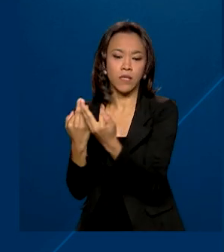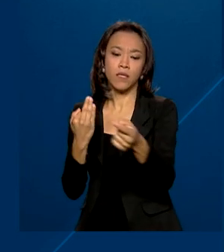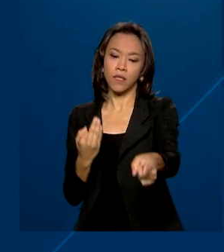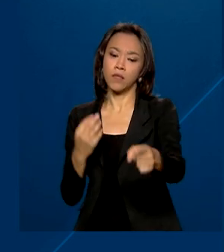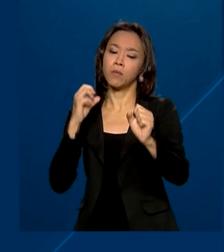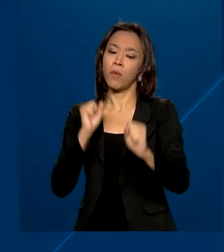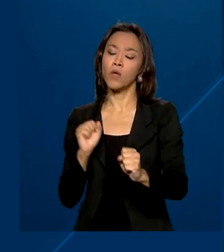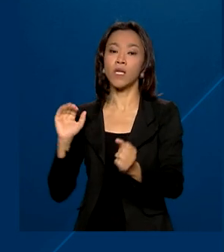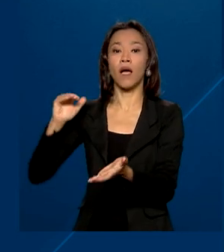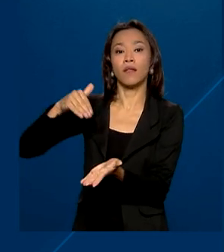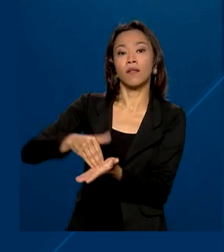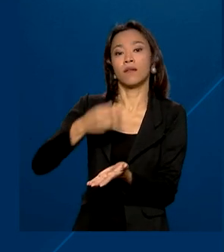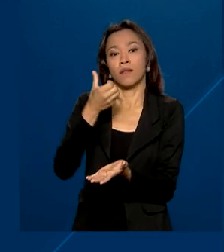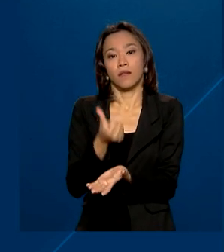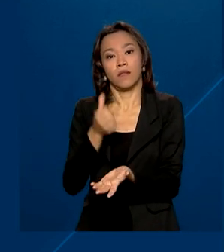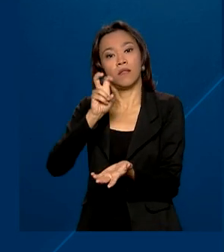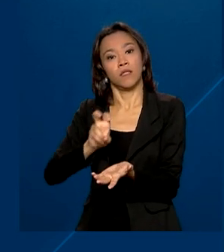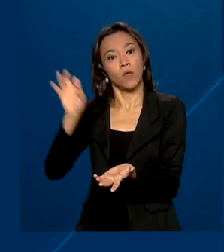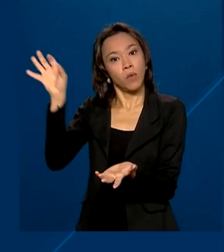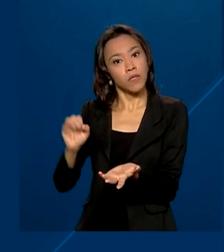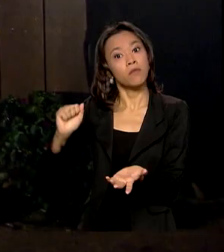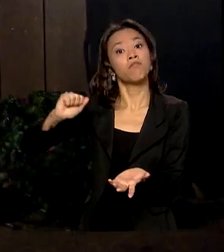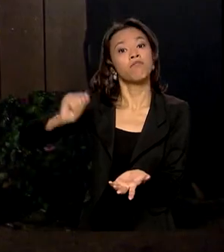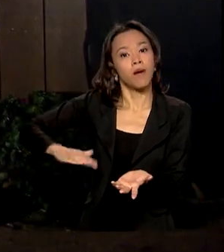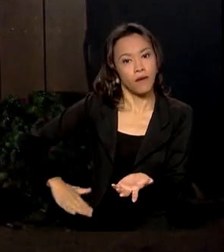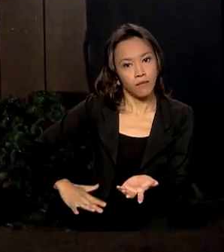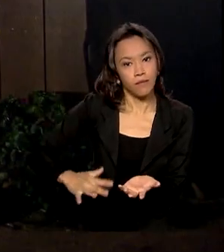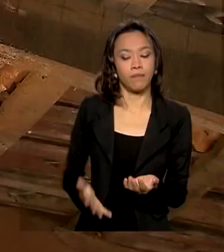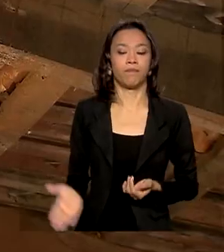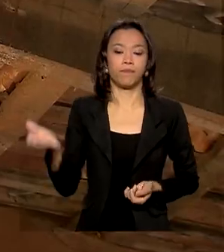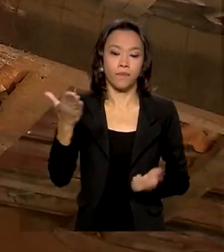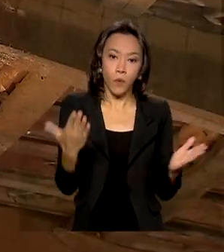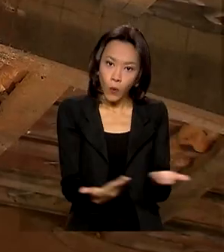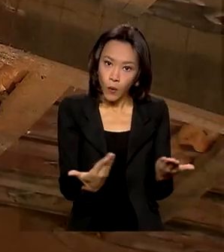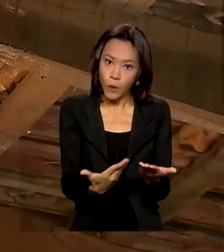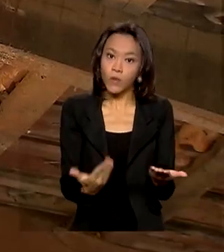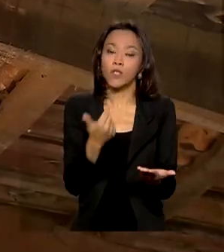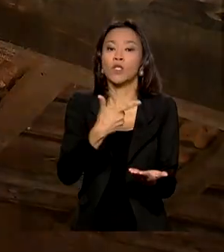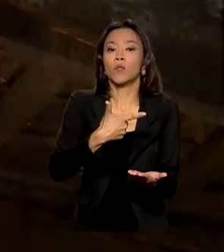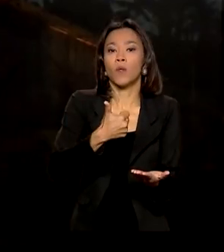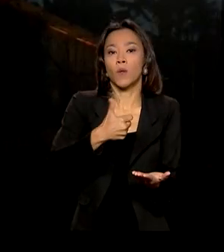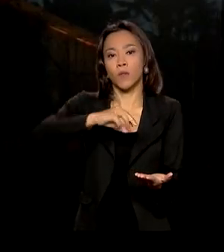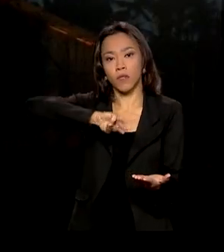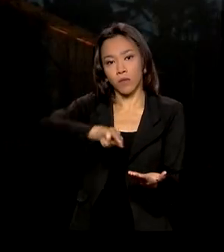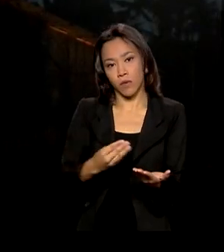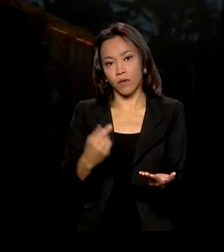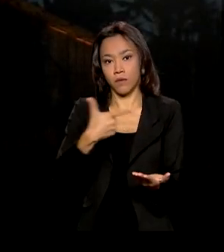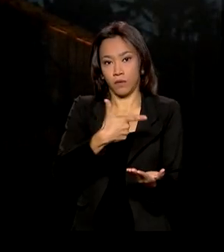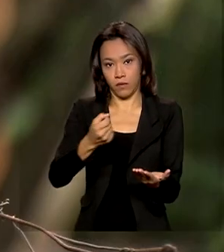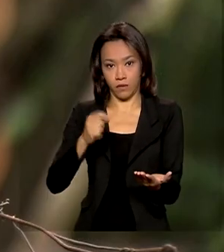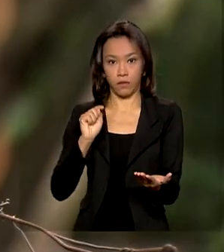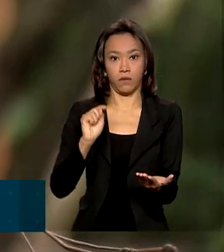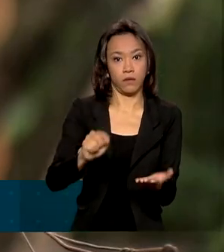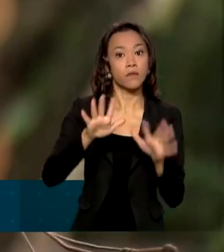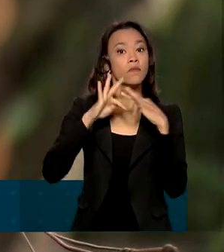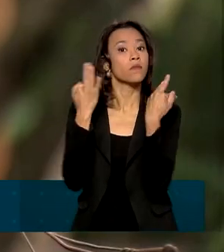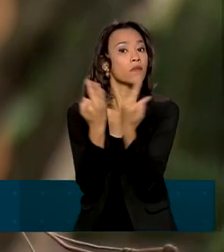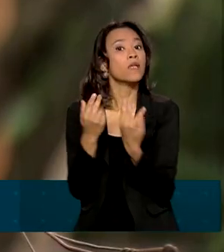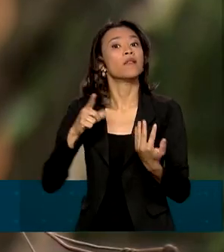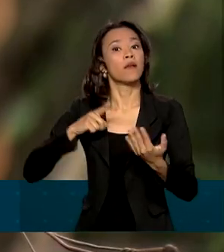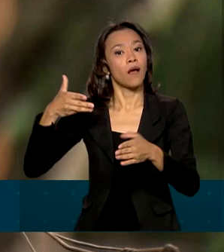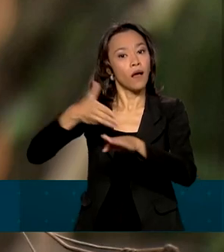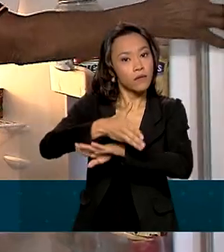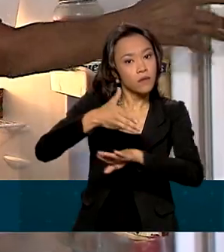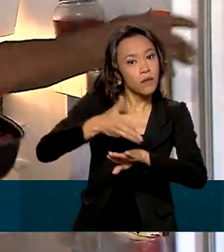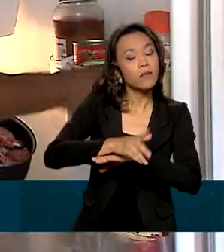até 65% mais barata. Atualmente, 12 milhões e 200 mil famílias têm acesso